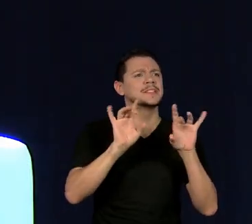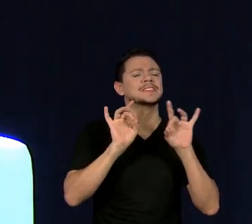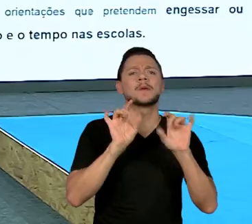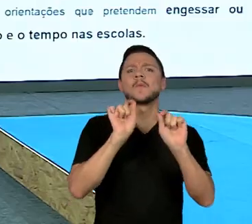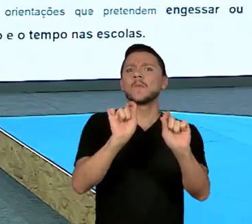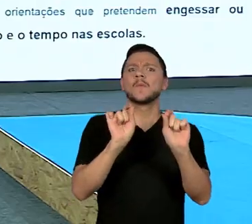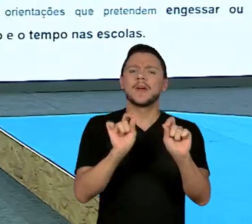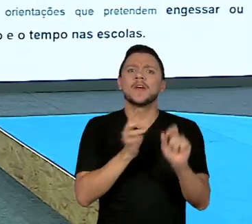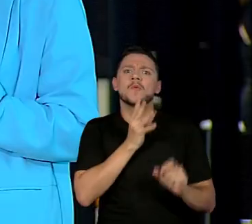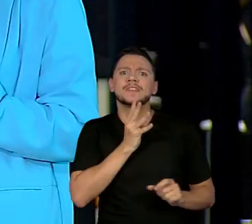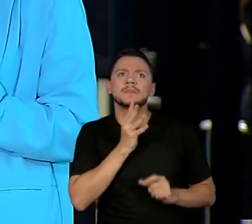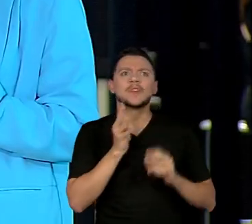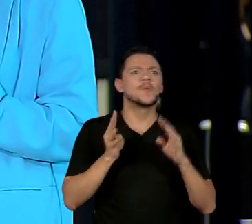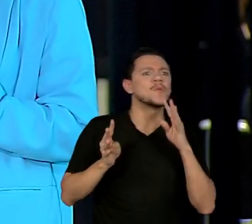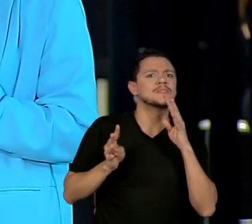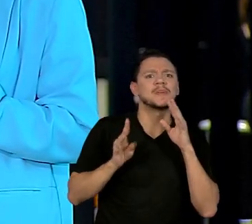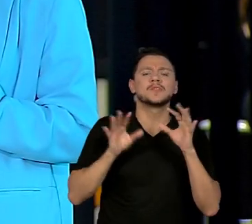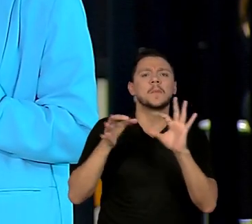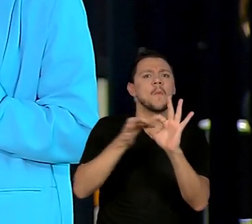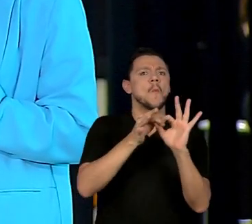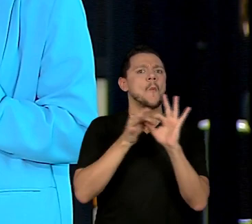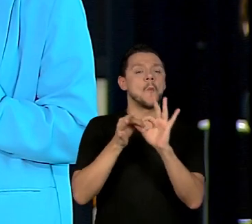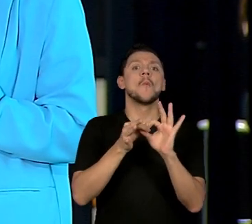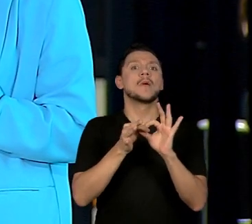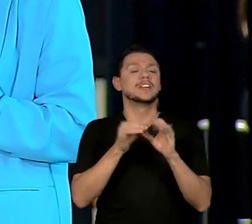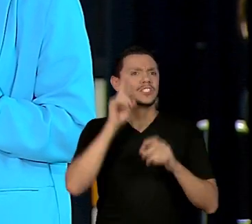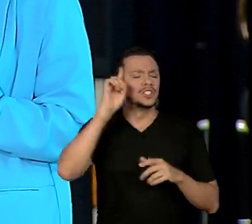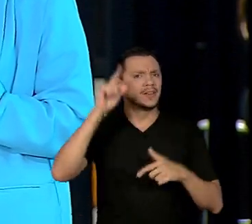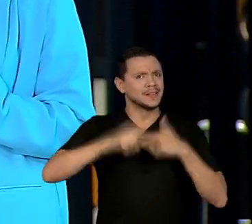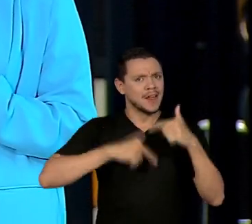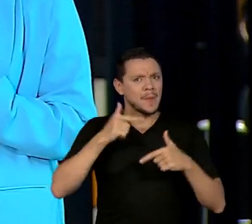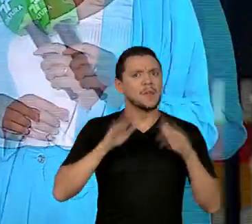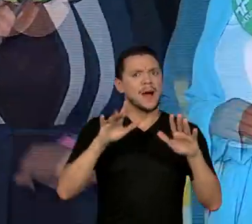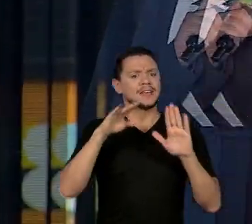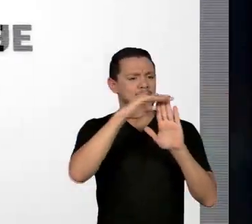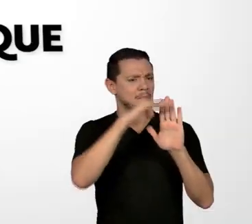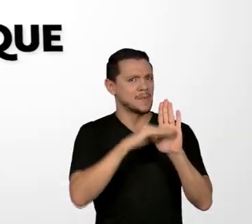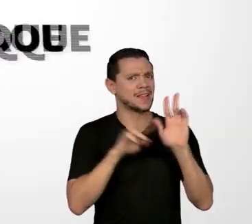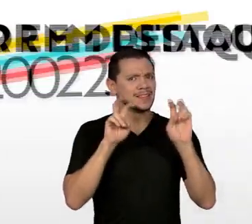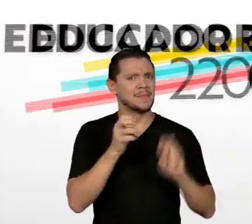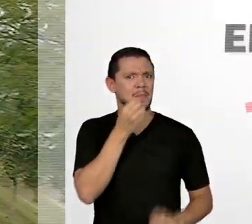viu? Foram dias intensos, de muito trabalho, mas tem muita pauta boa. Vamos acompanhar?